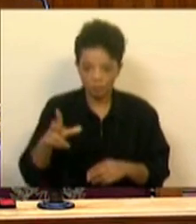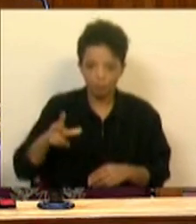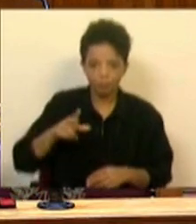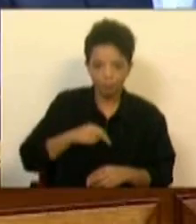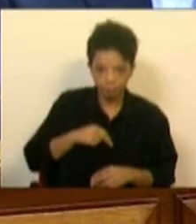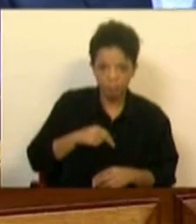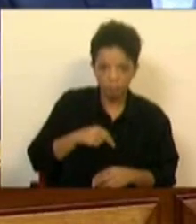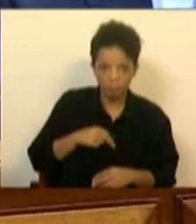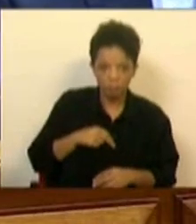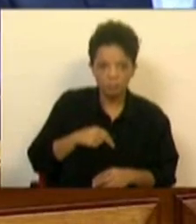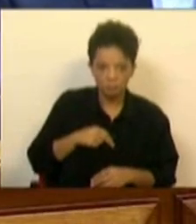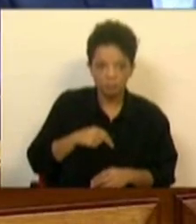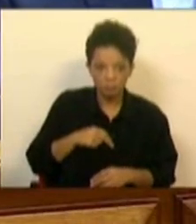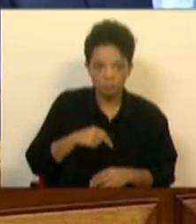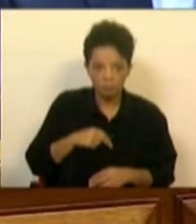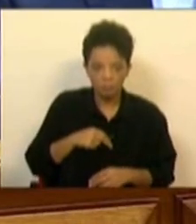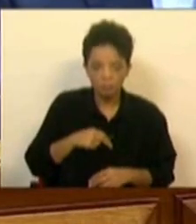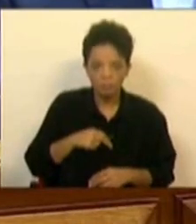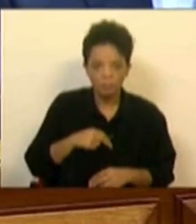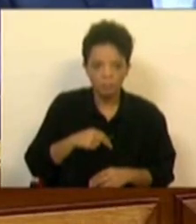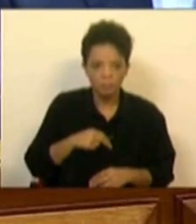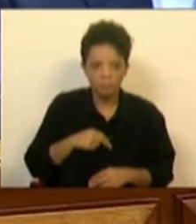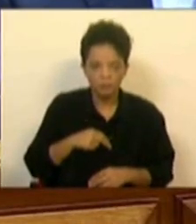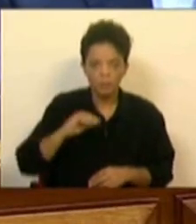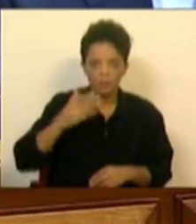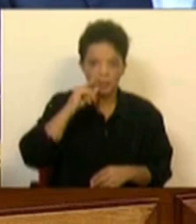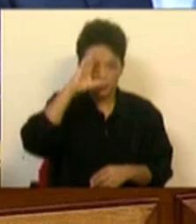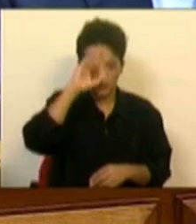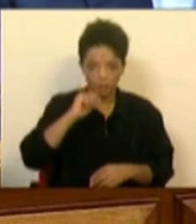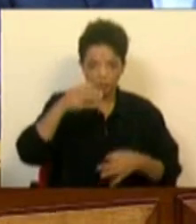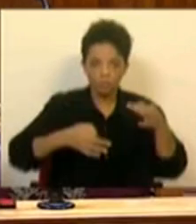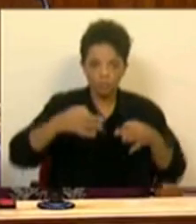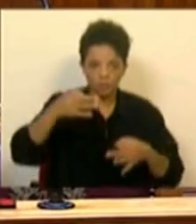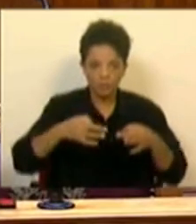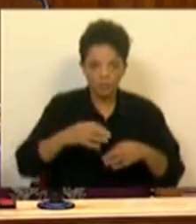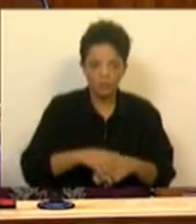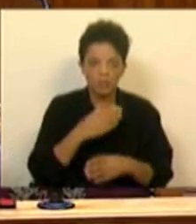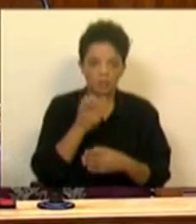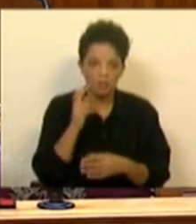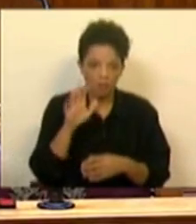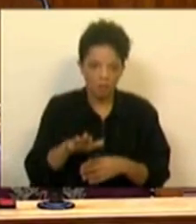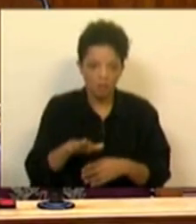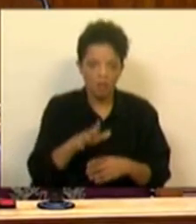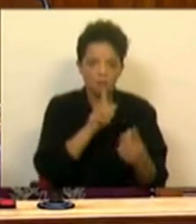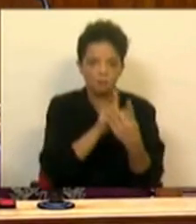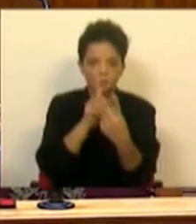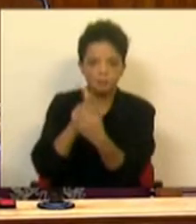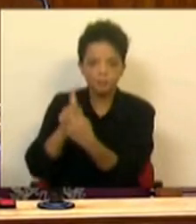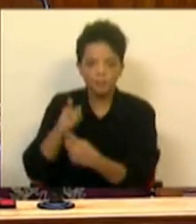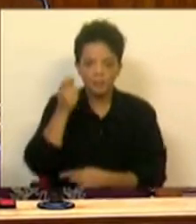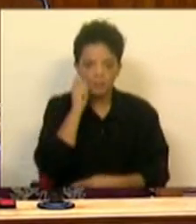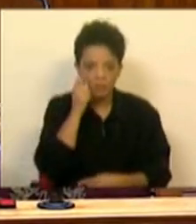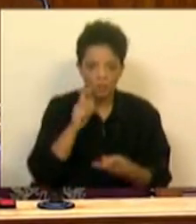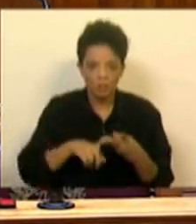e foi o primeiro Ministro que esteve da Justiça em muitos anos que esteve nas conservatórias de